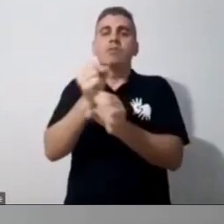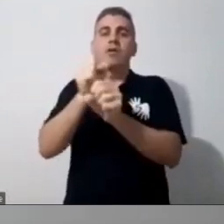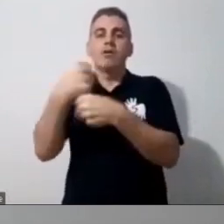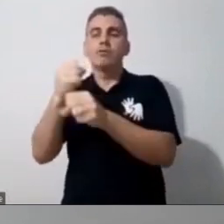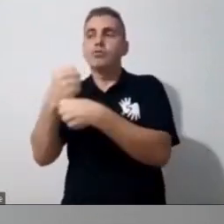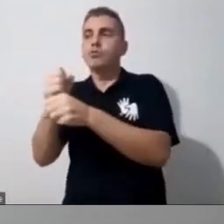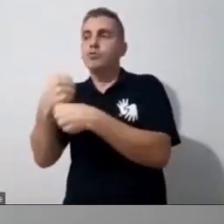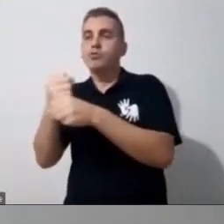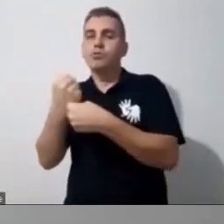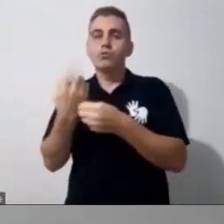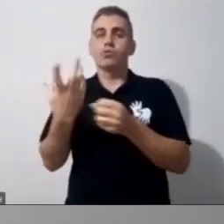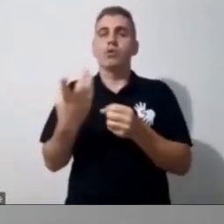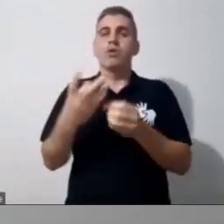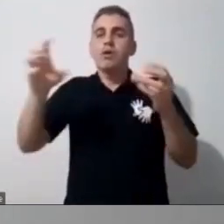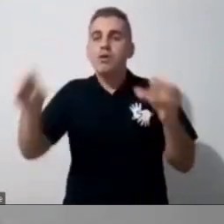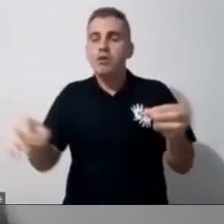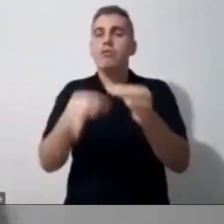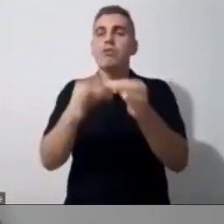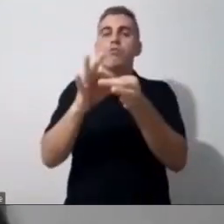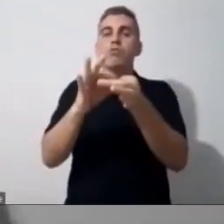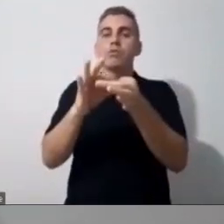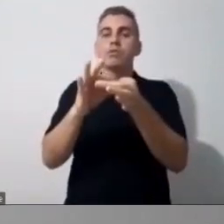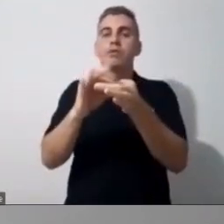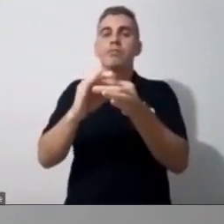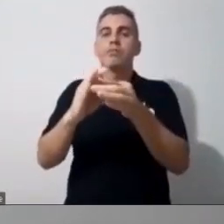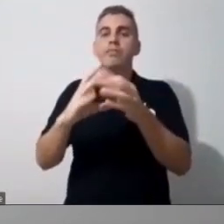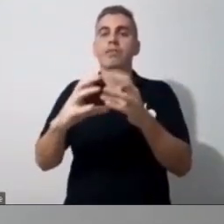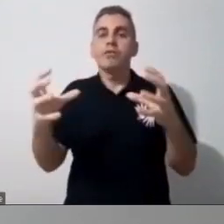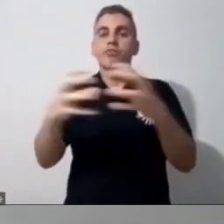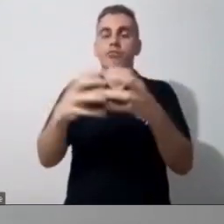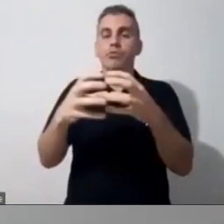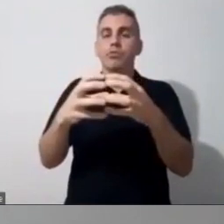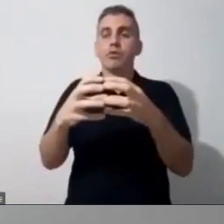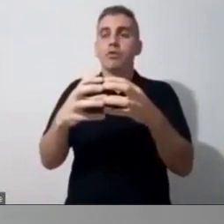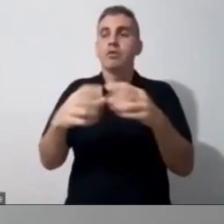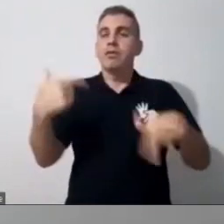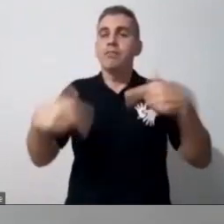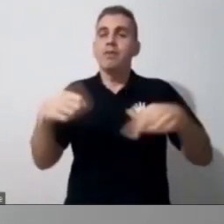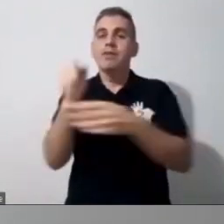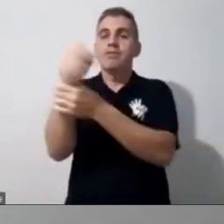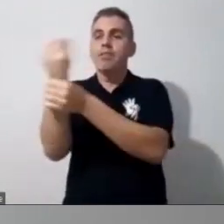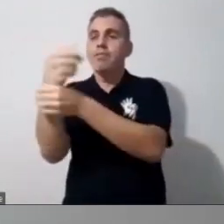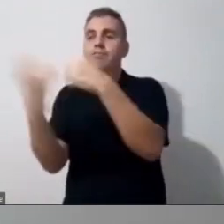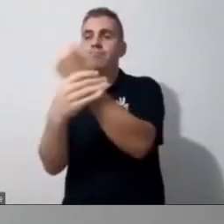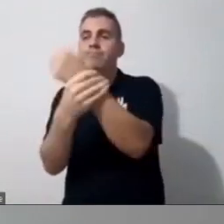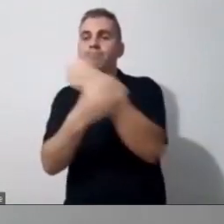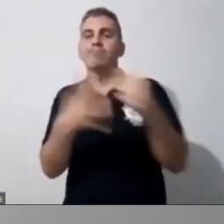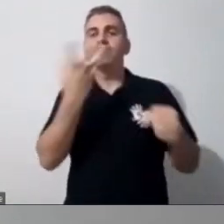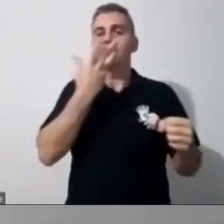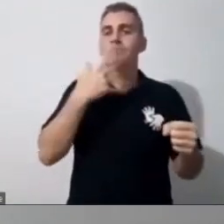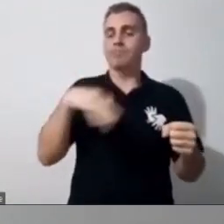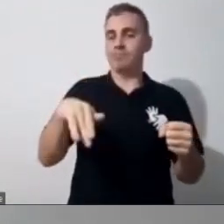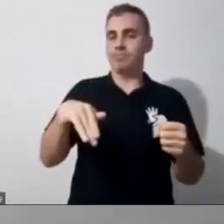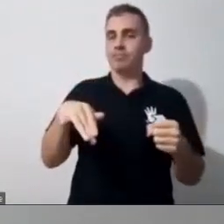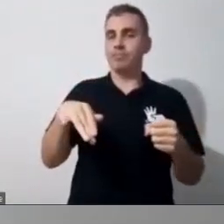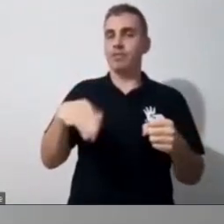unifica tudo. Tu tá trabalhando a motricidade daquela criança. Então, assim, são atividades práticas, porque